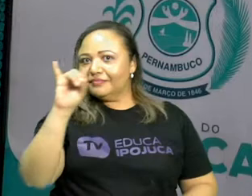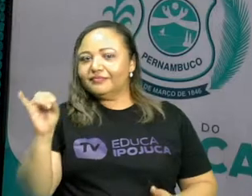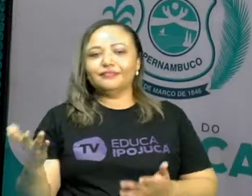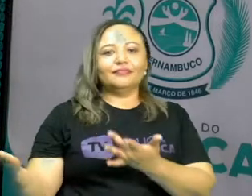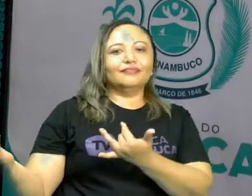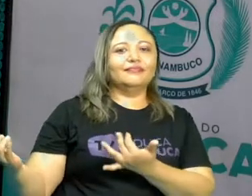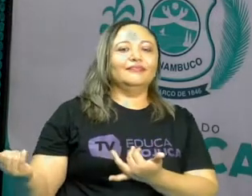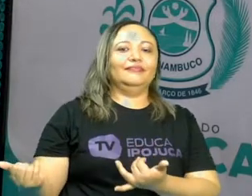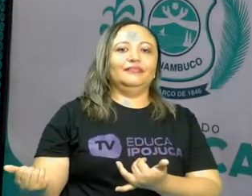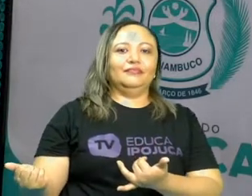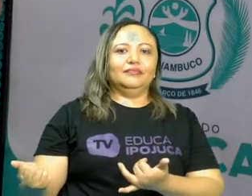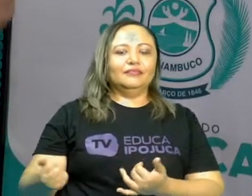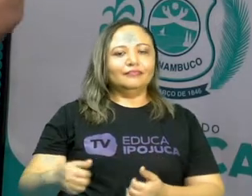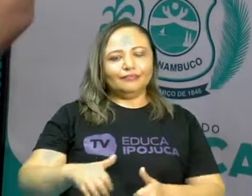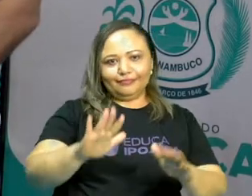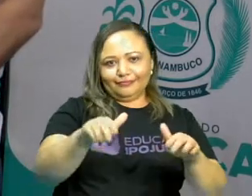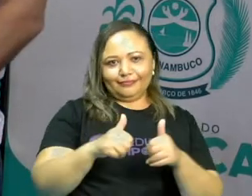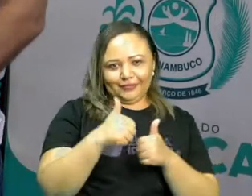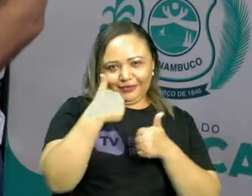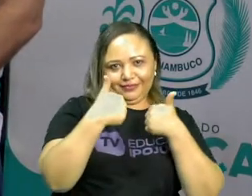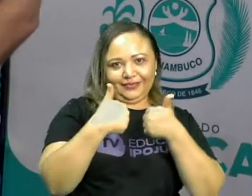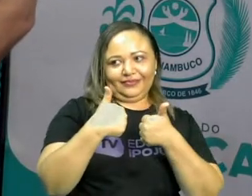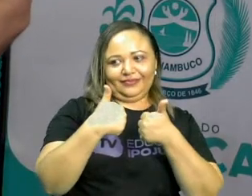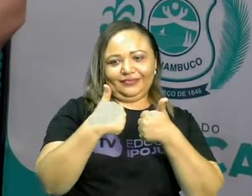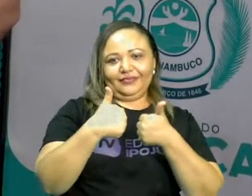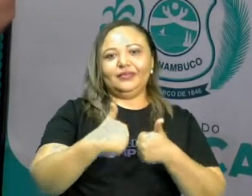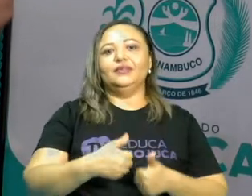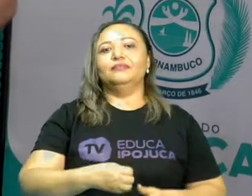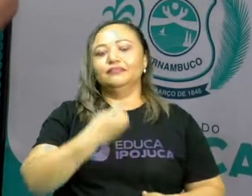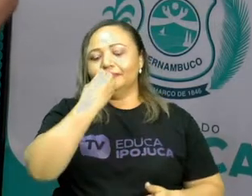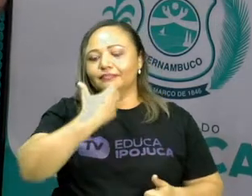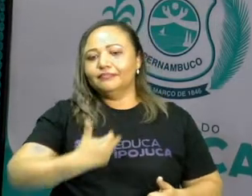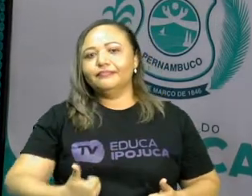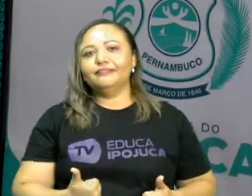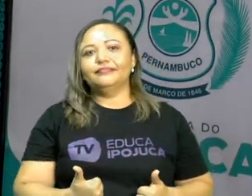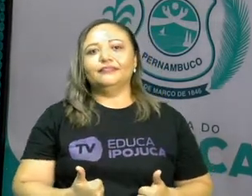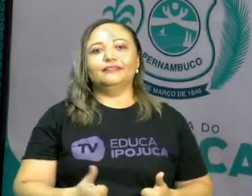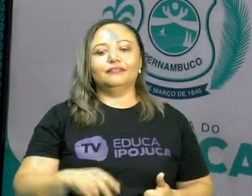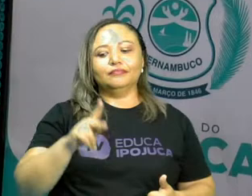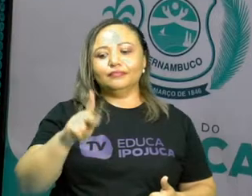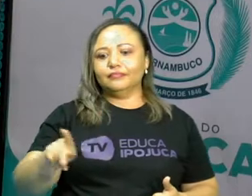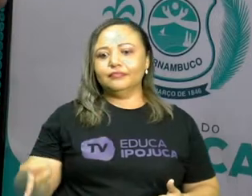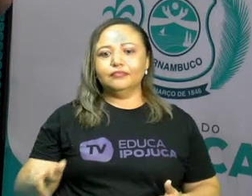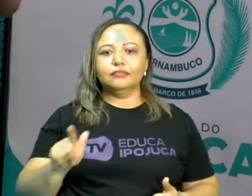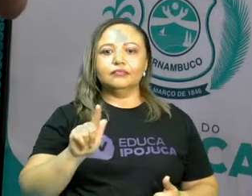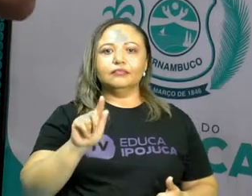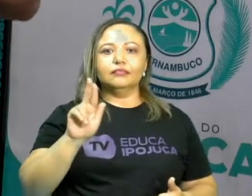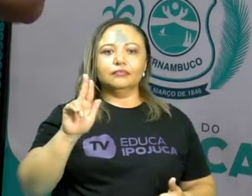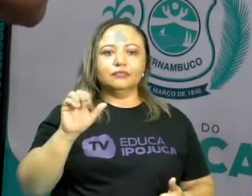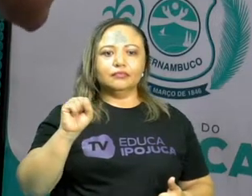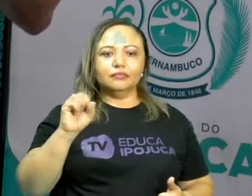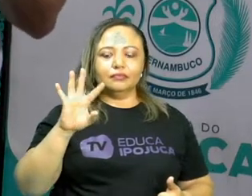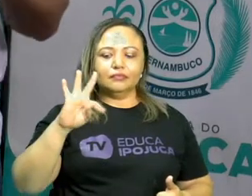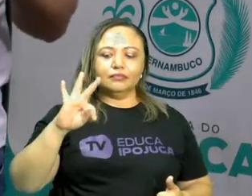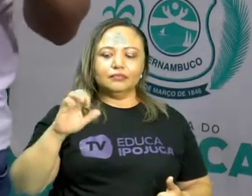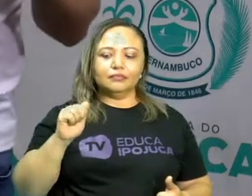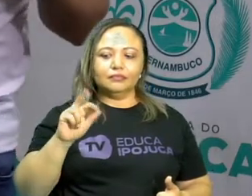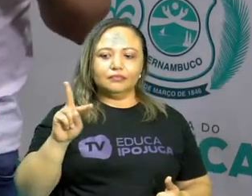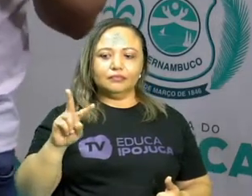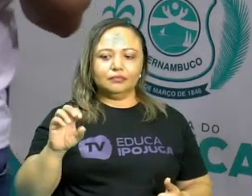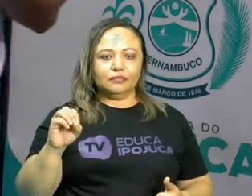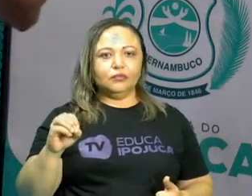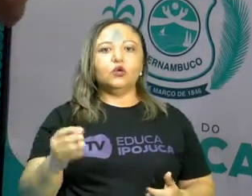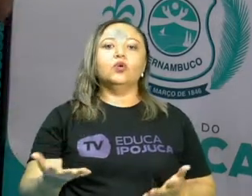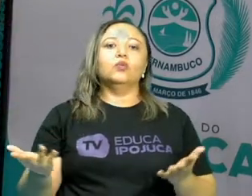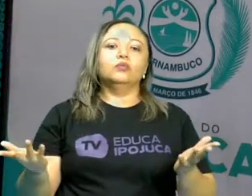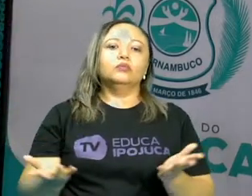Olá jovens, como é que estão vocês? Espero que estejam todos bem. Aqui é o professor Gustavo falando e hoje nós vamos